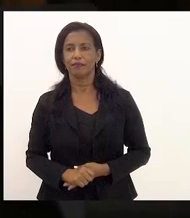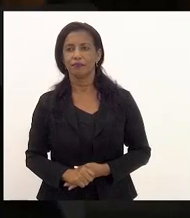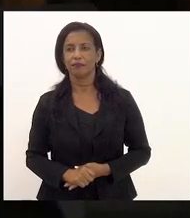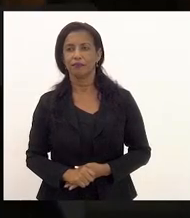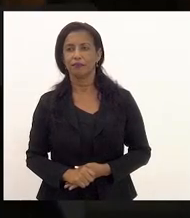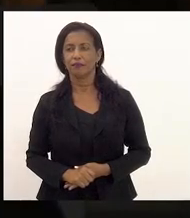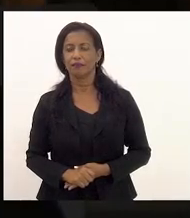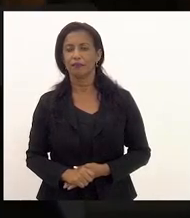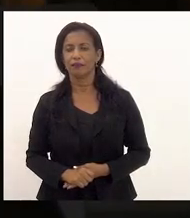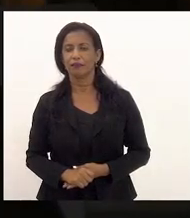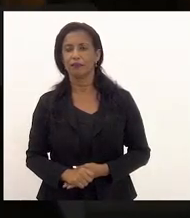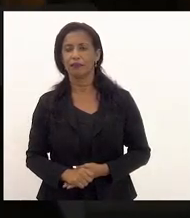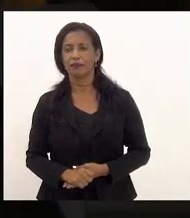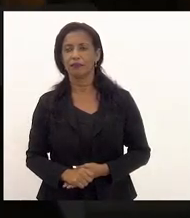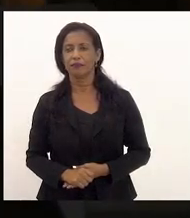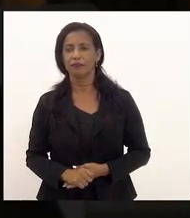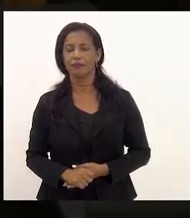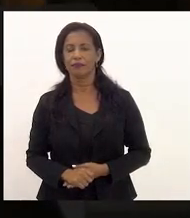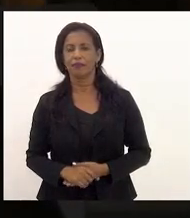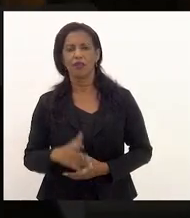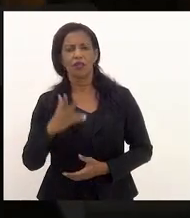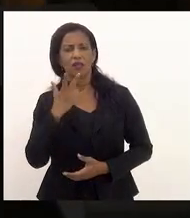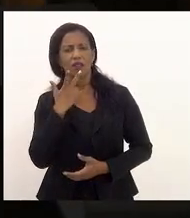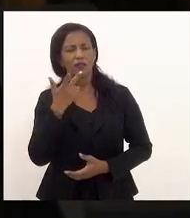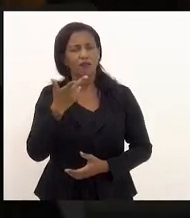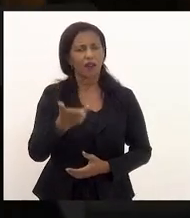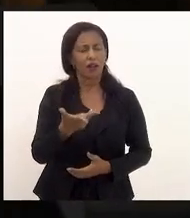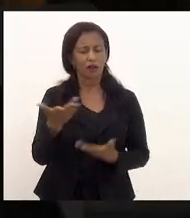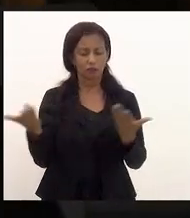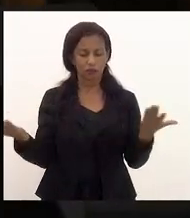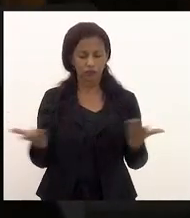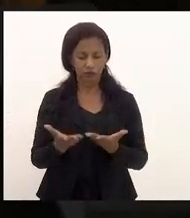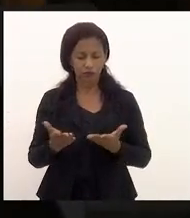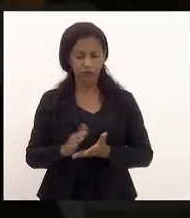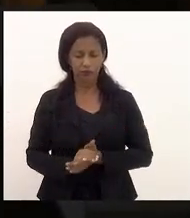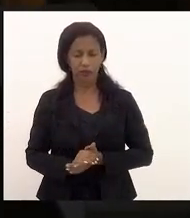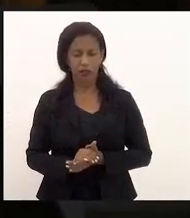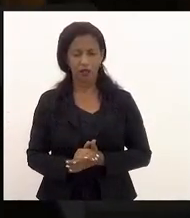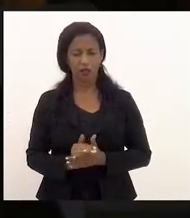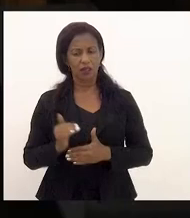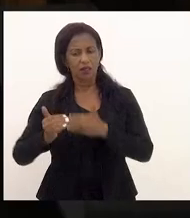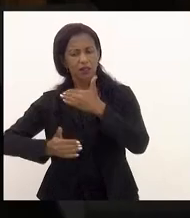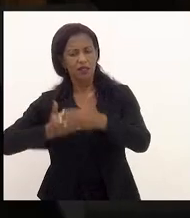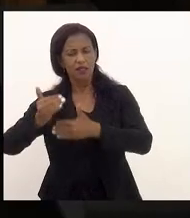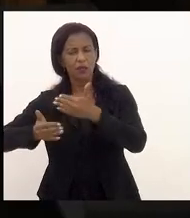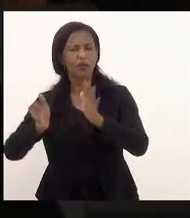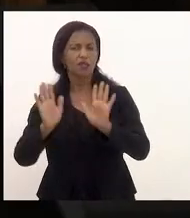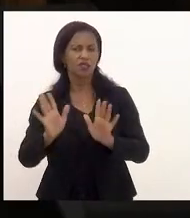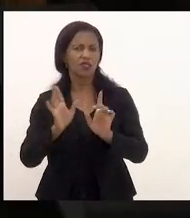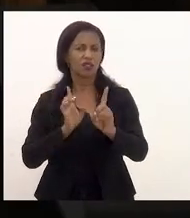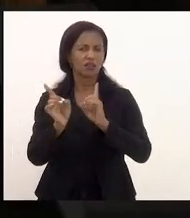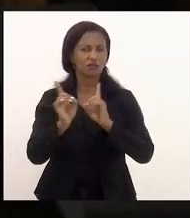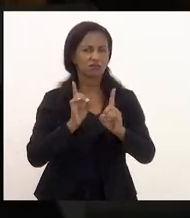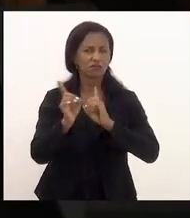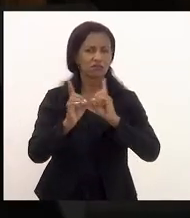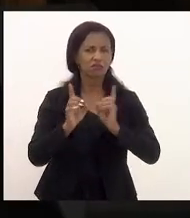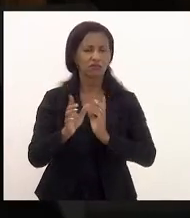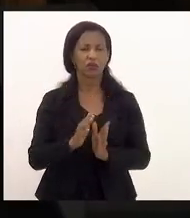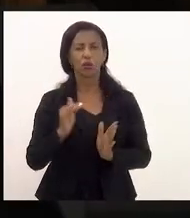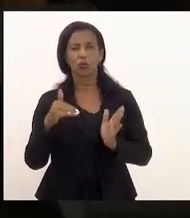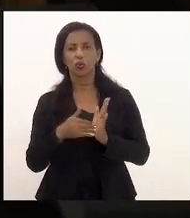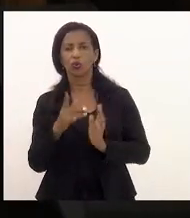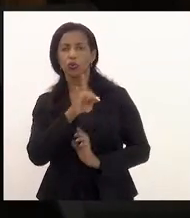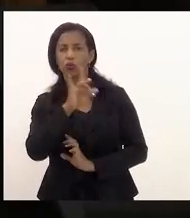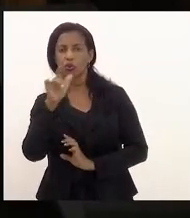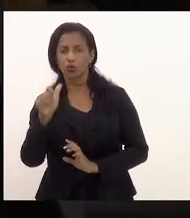Eu queria fazer uma abordagem hoje na sequência do que tenho debatido nos últimos